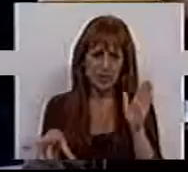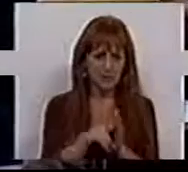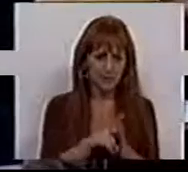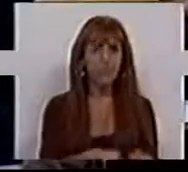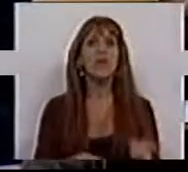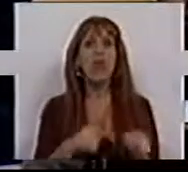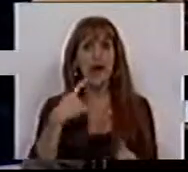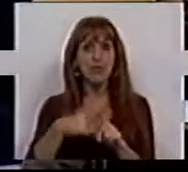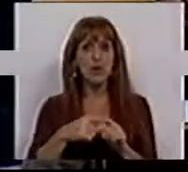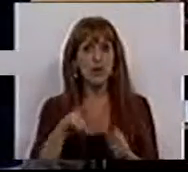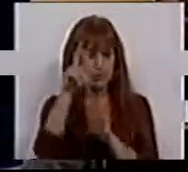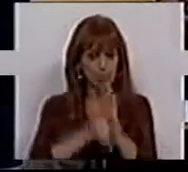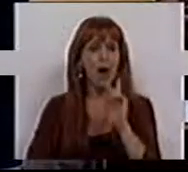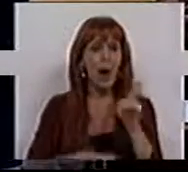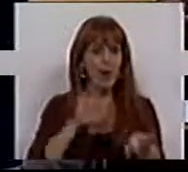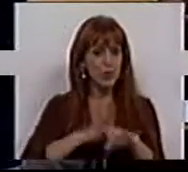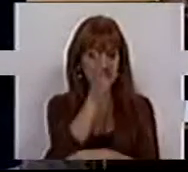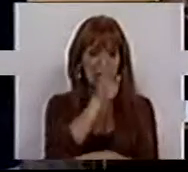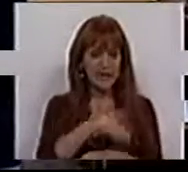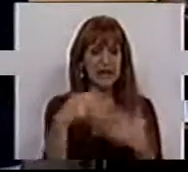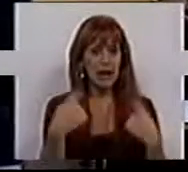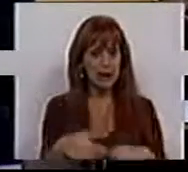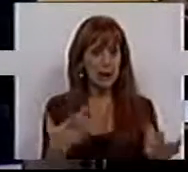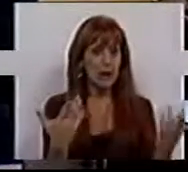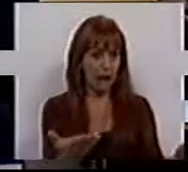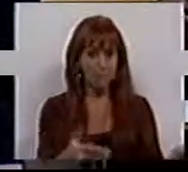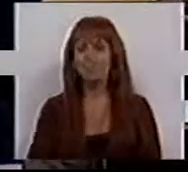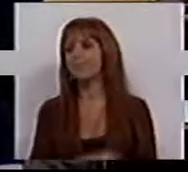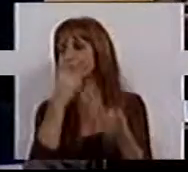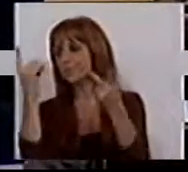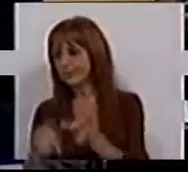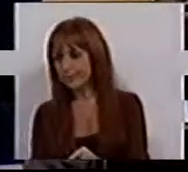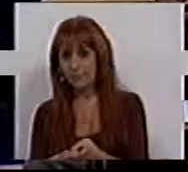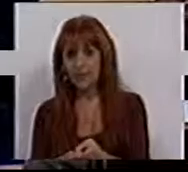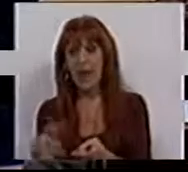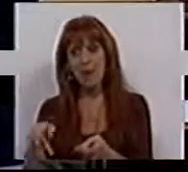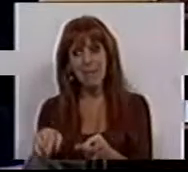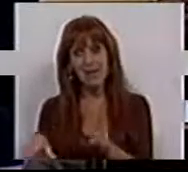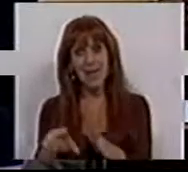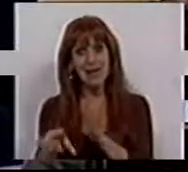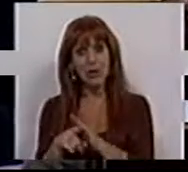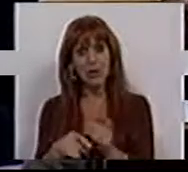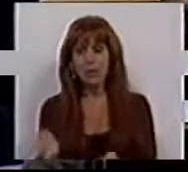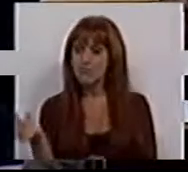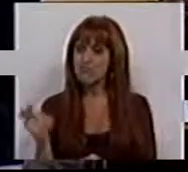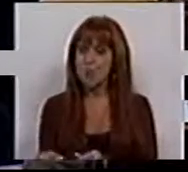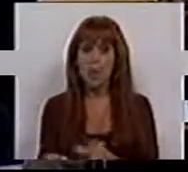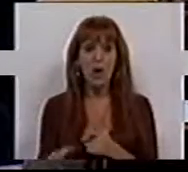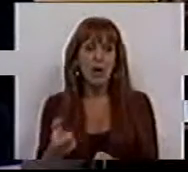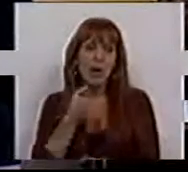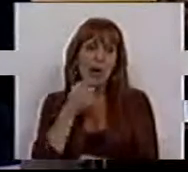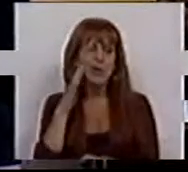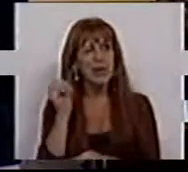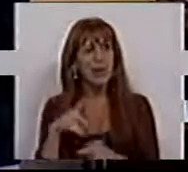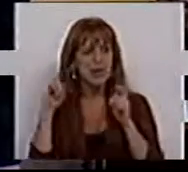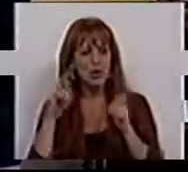legislativa, e é positivo haver regulamentação sobre as práticas que existem. Mas essa legislação só aparece para